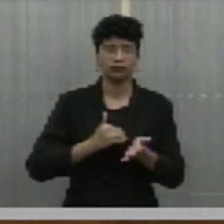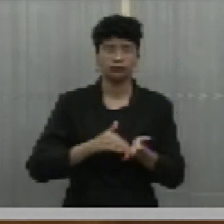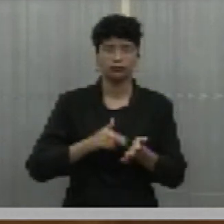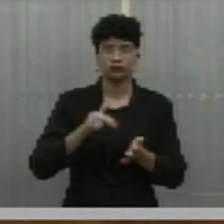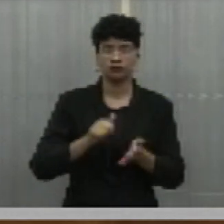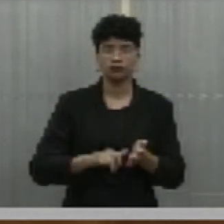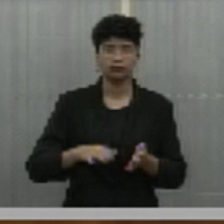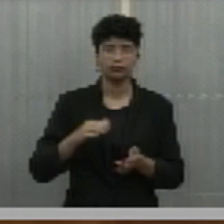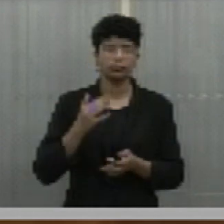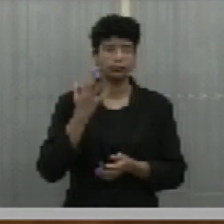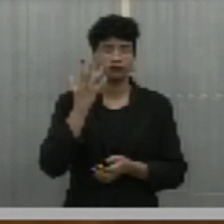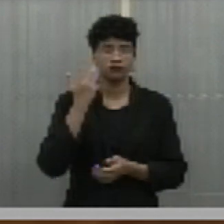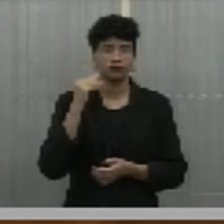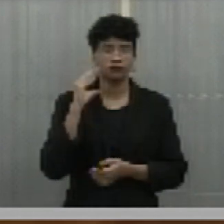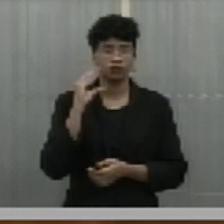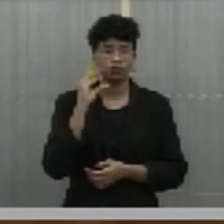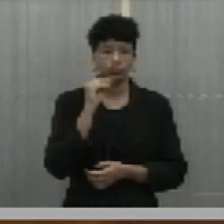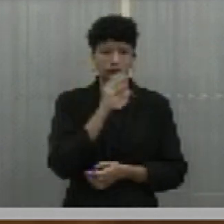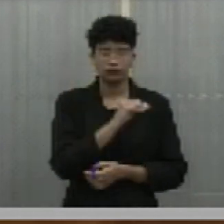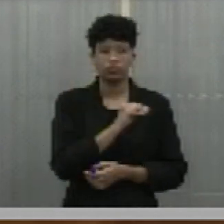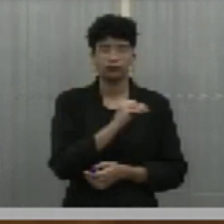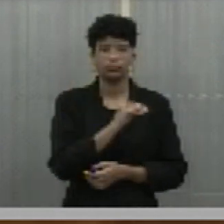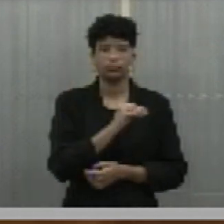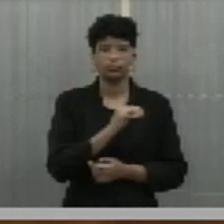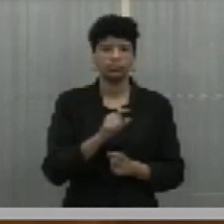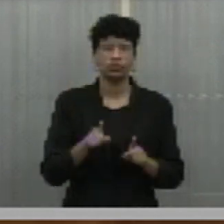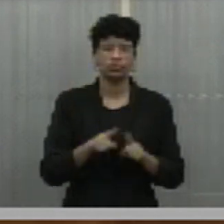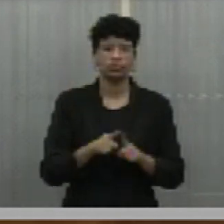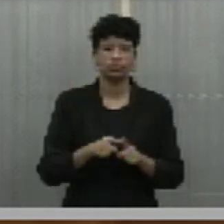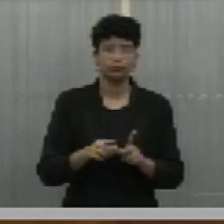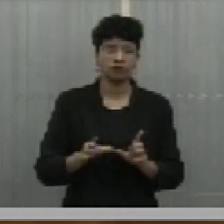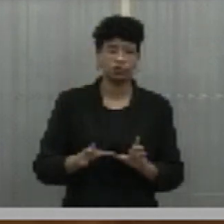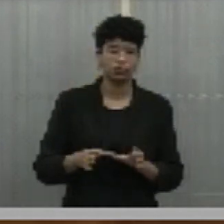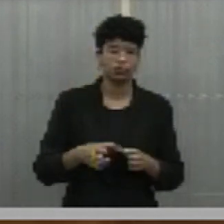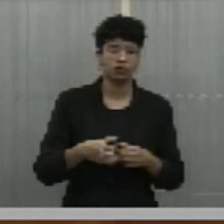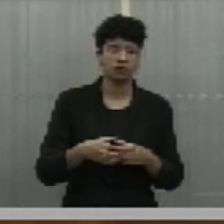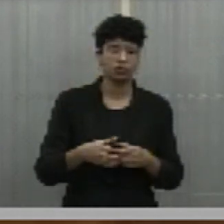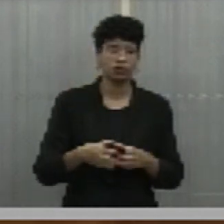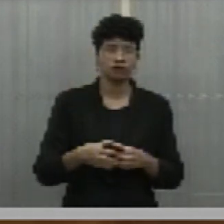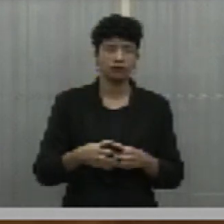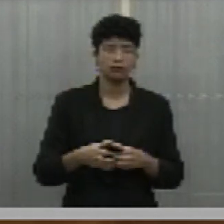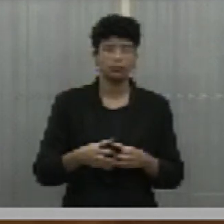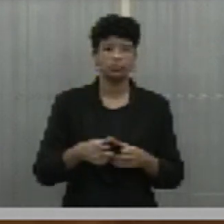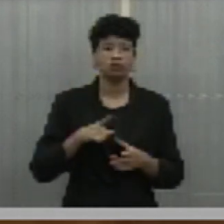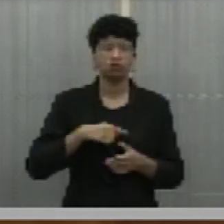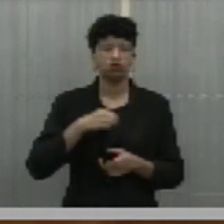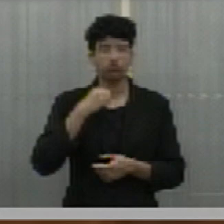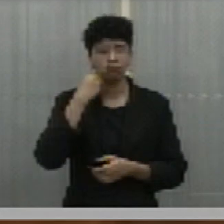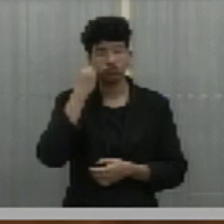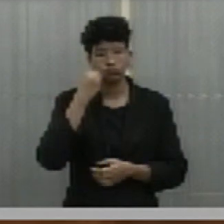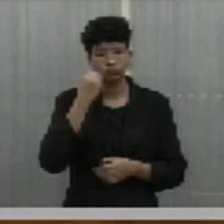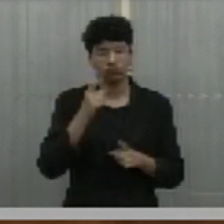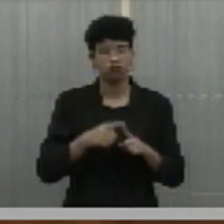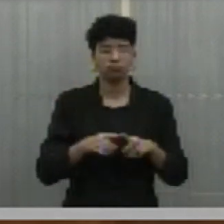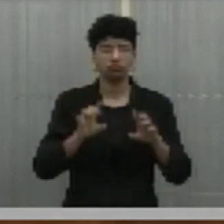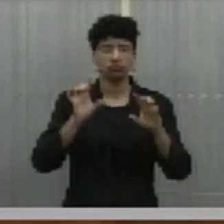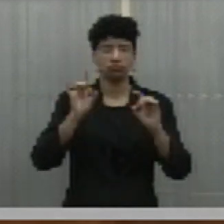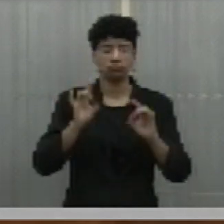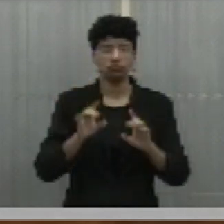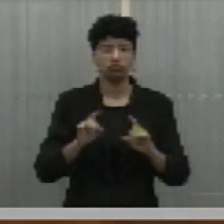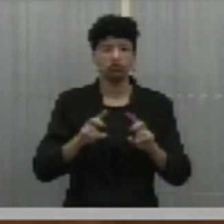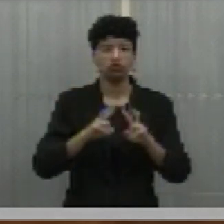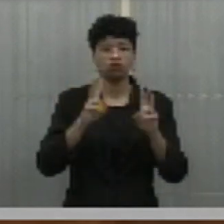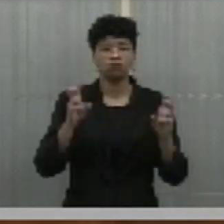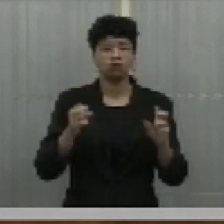da Criança e do Adolescente, uma posição também que acho que me trouxe muita experiência, em especial nas pautas de educação